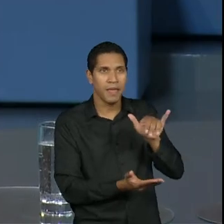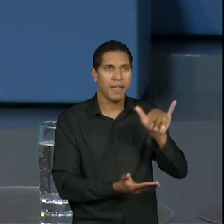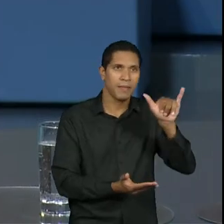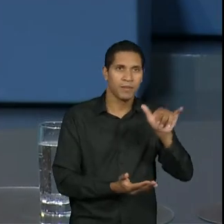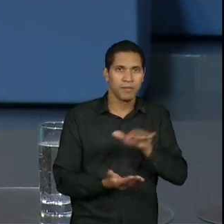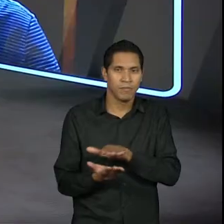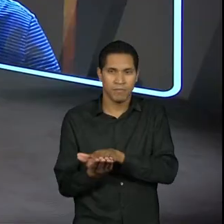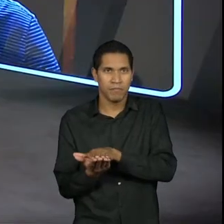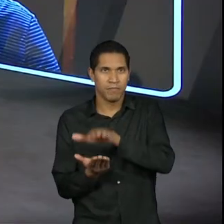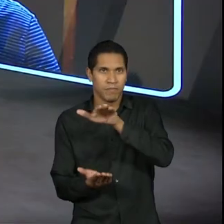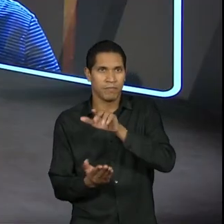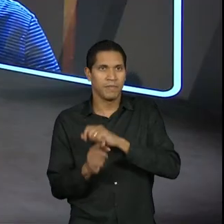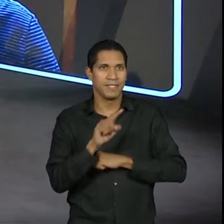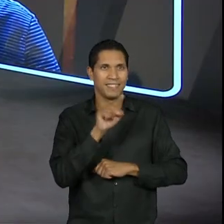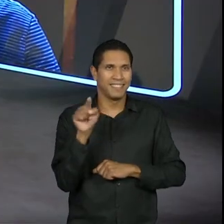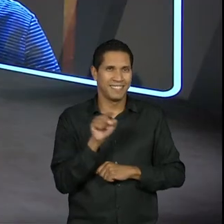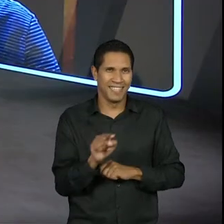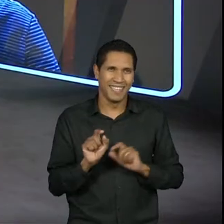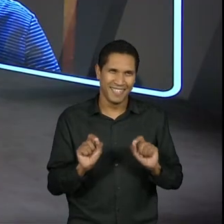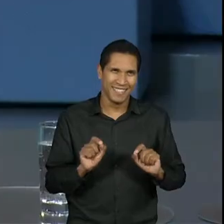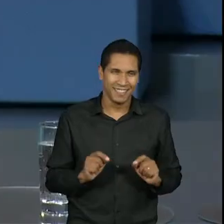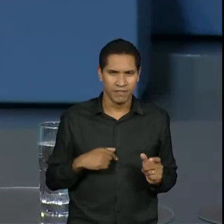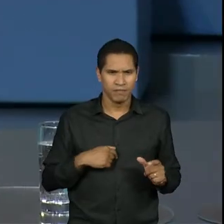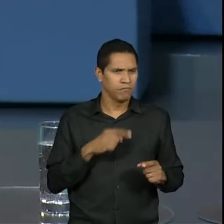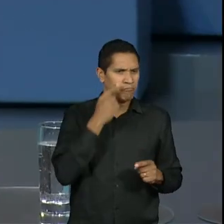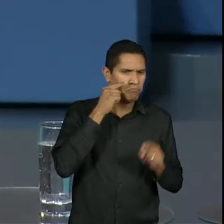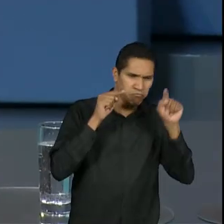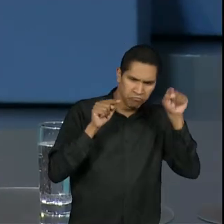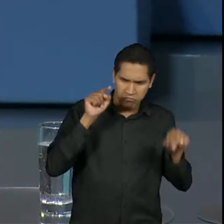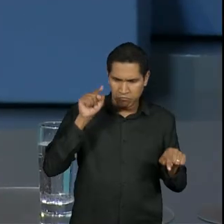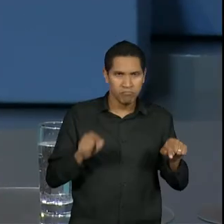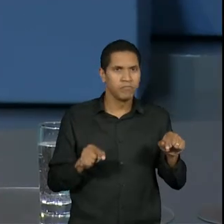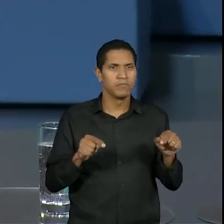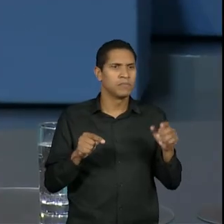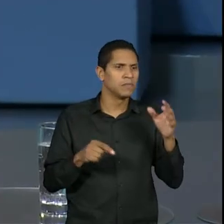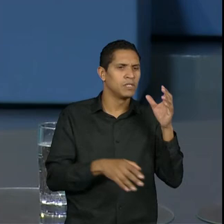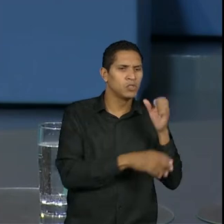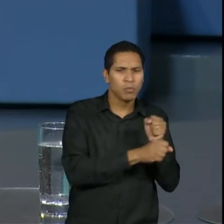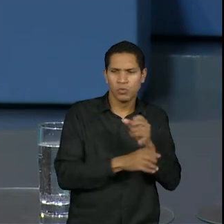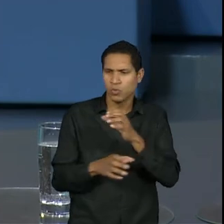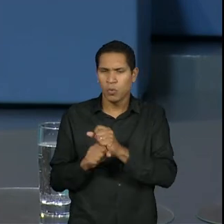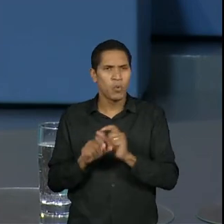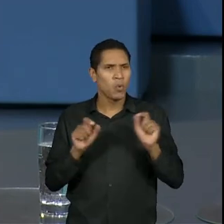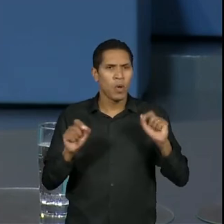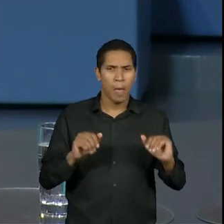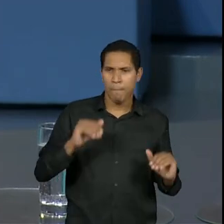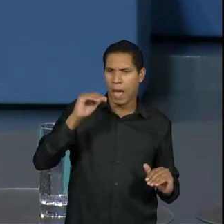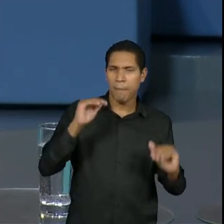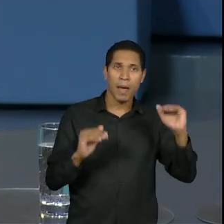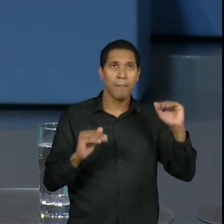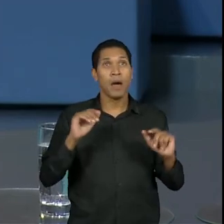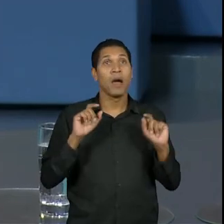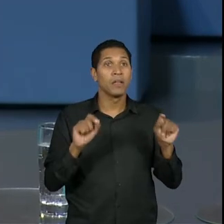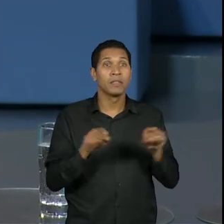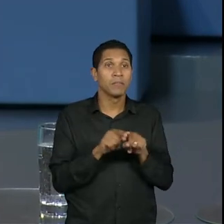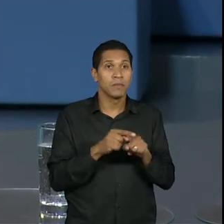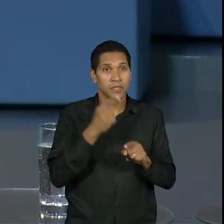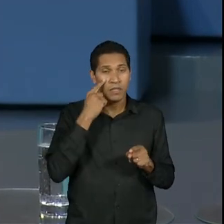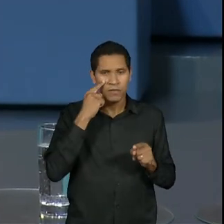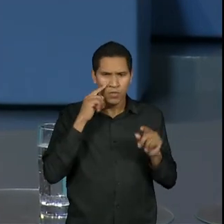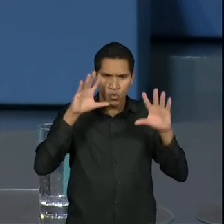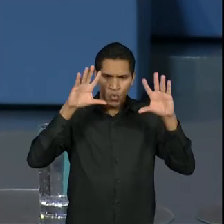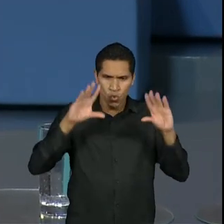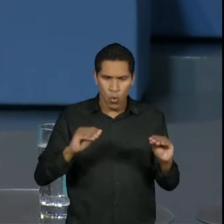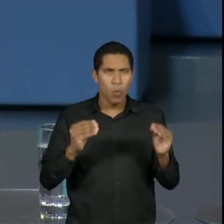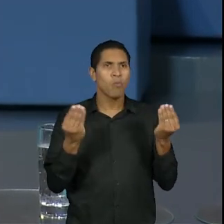uma pilha com certificado Z. Aí você soma, você fala, eu tenho mais do que, como é que eu tenho e a partir daí você submete tudo de uma